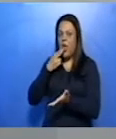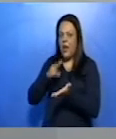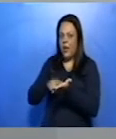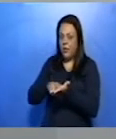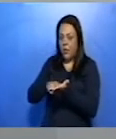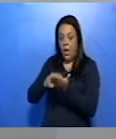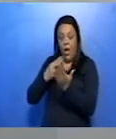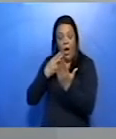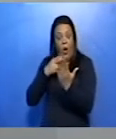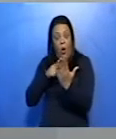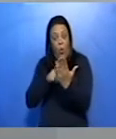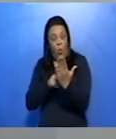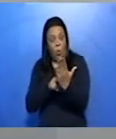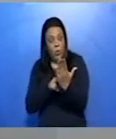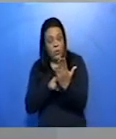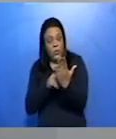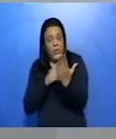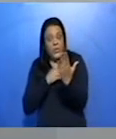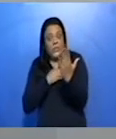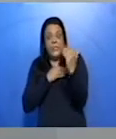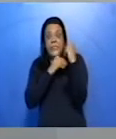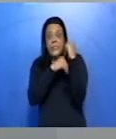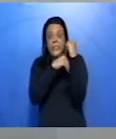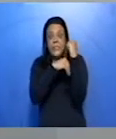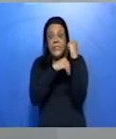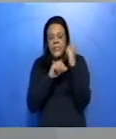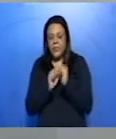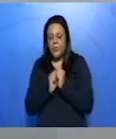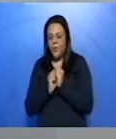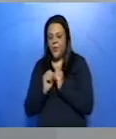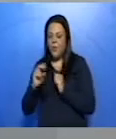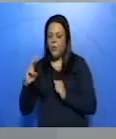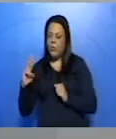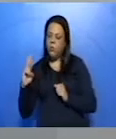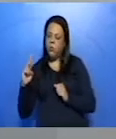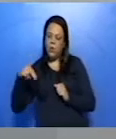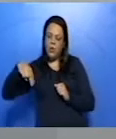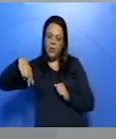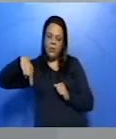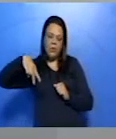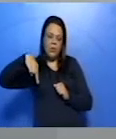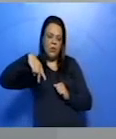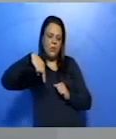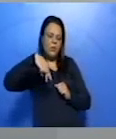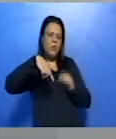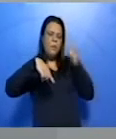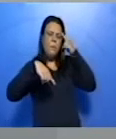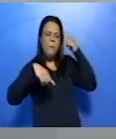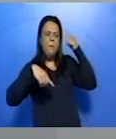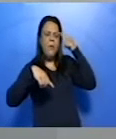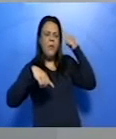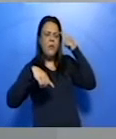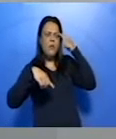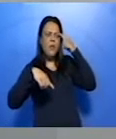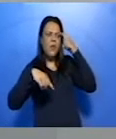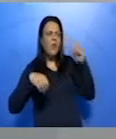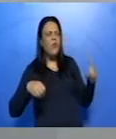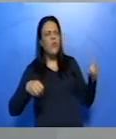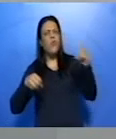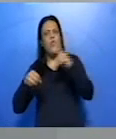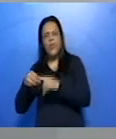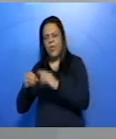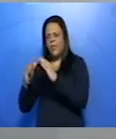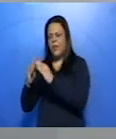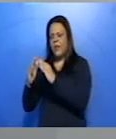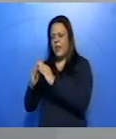E, andando ali, ele vai descendo a rua, ele fala, bom, eu vou voltar à casa na qual a gente se encontrava.